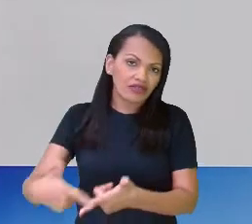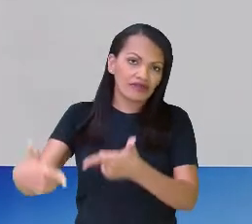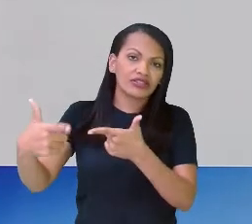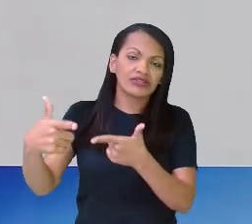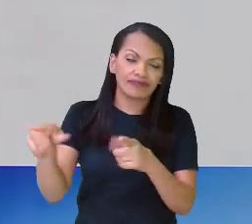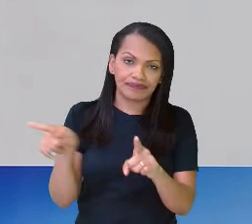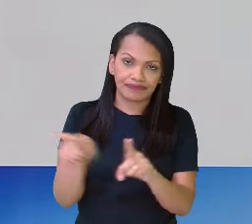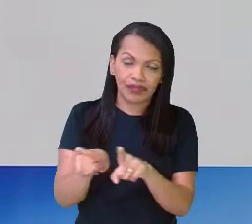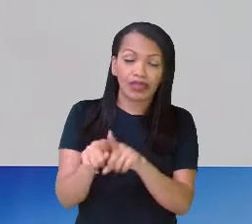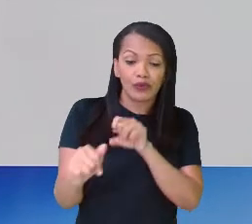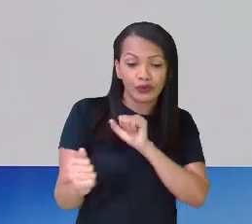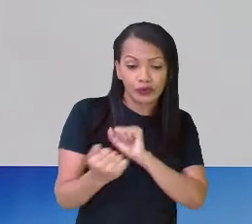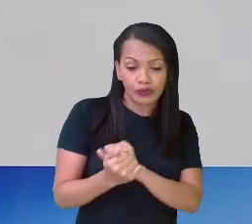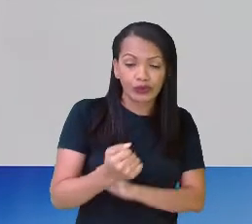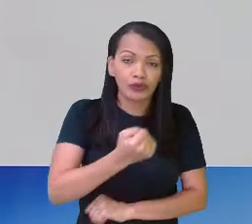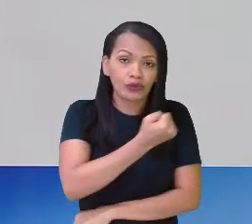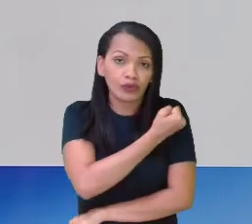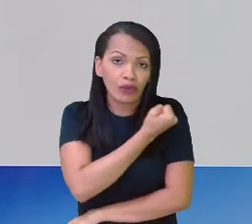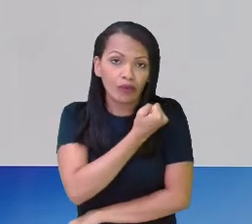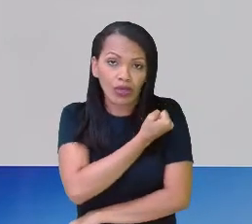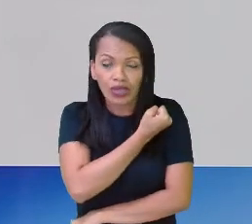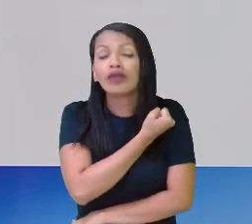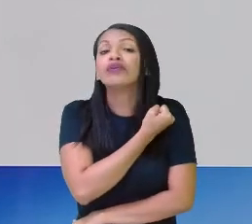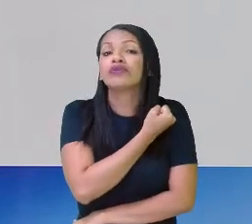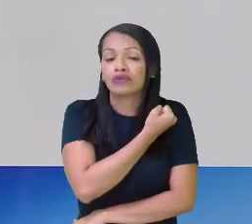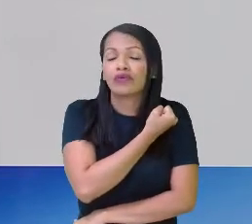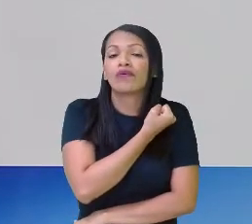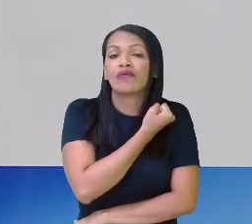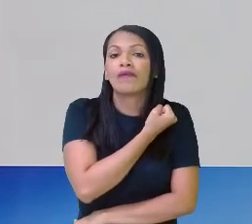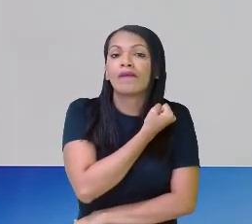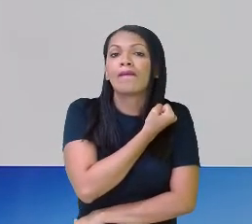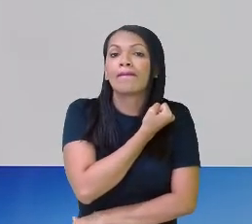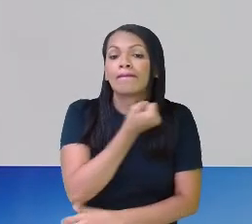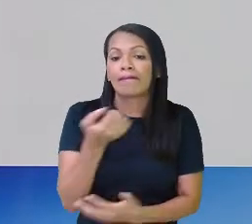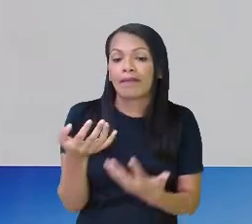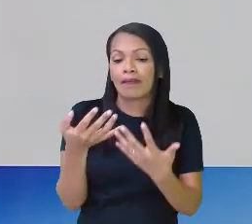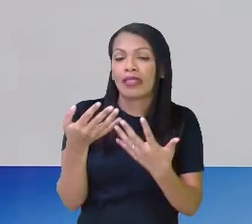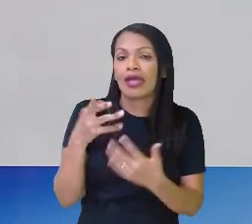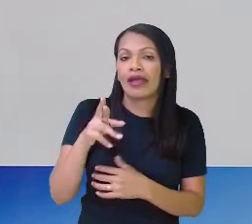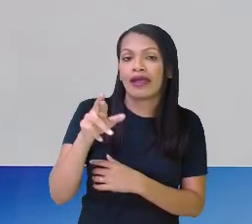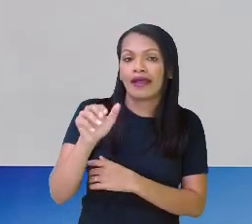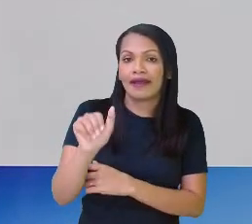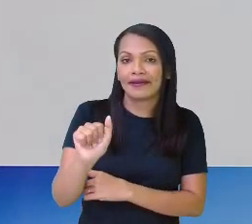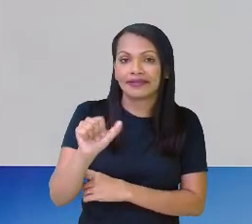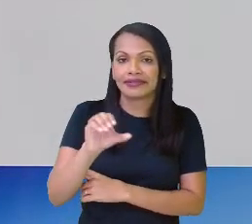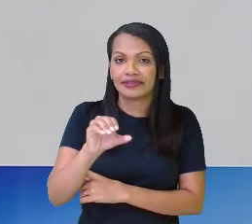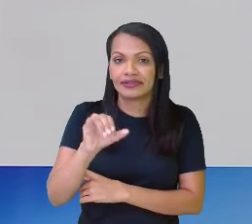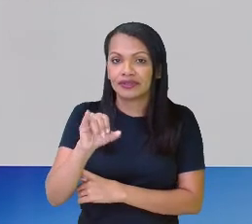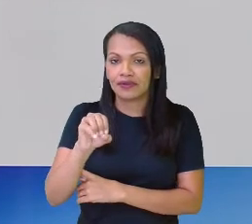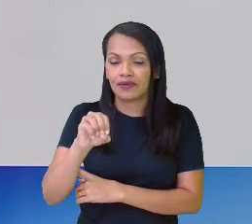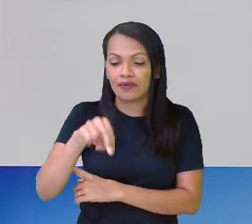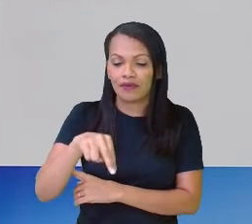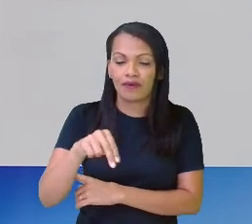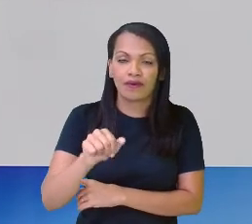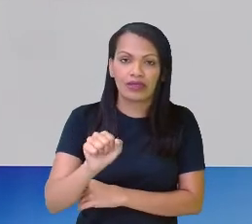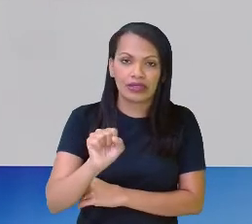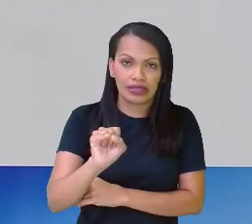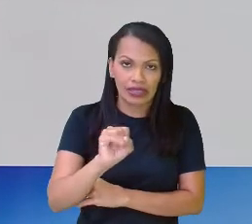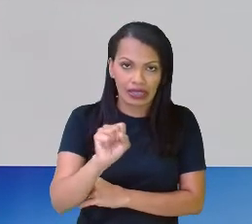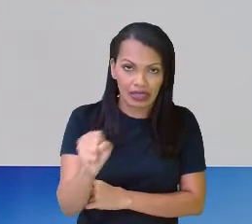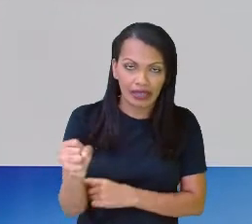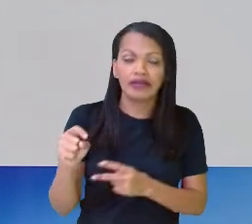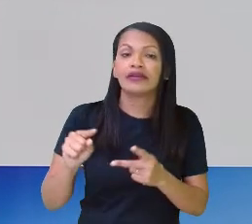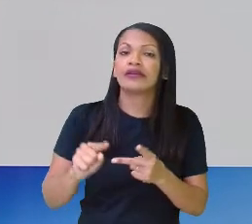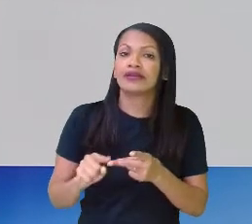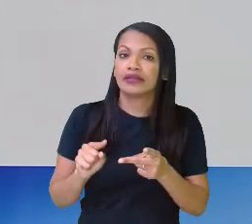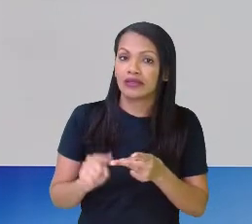números decimais, eles têm esse papel, né? São basicamente... Eles fazem basicamente o